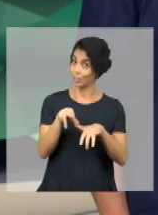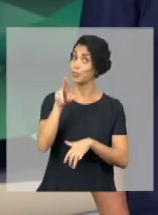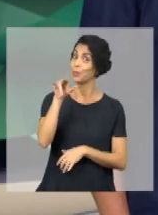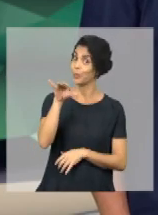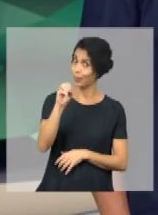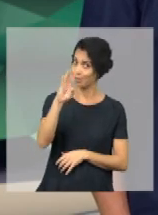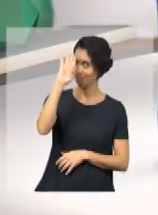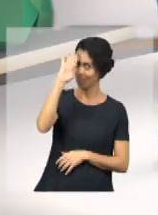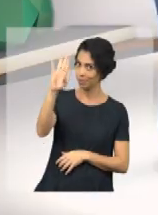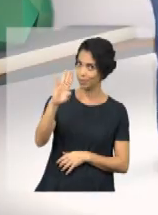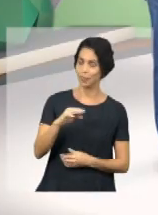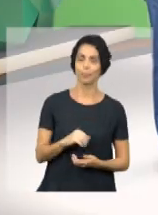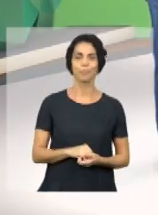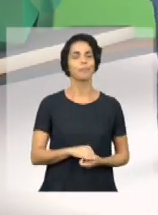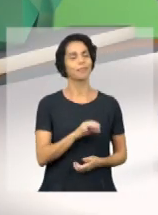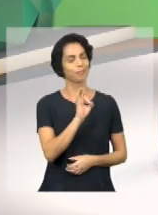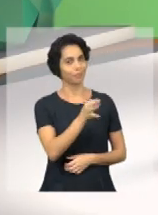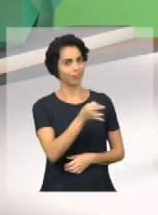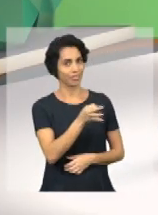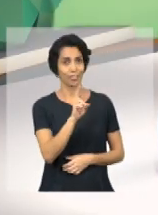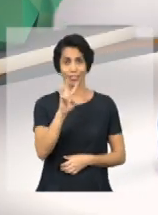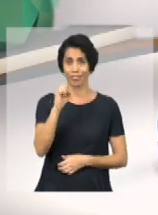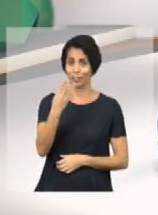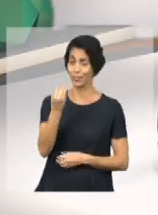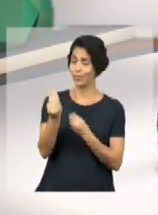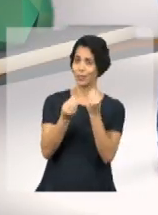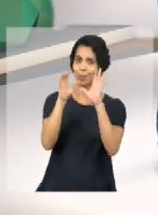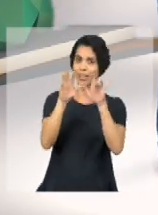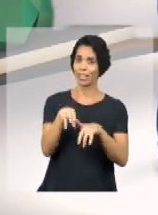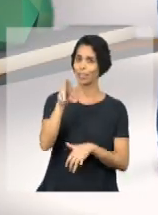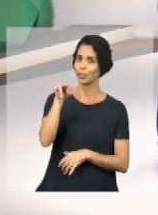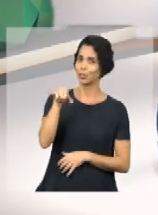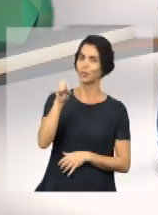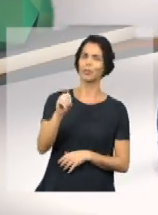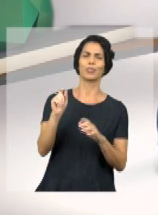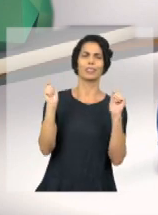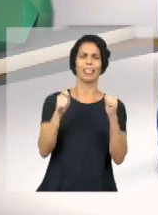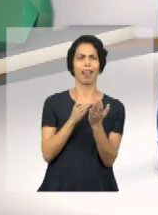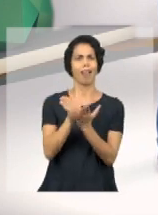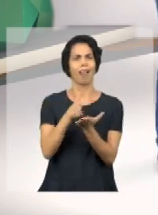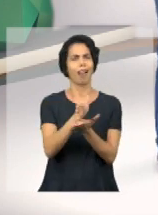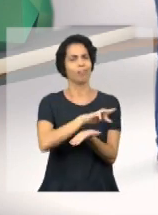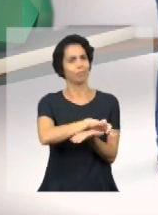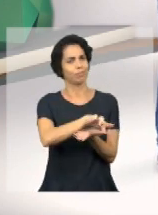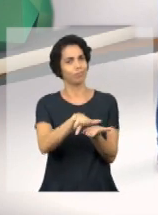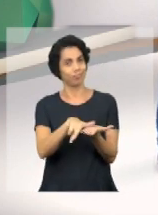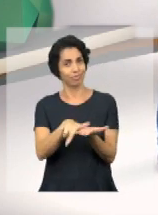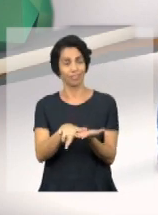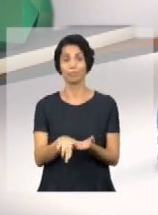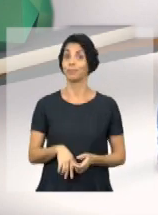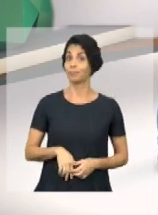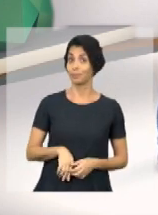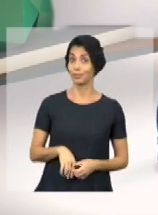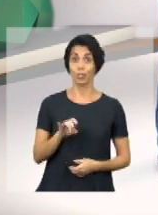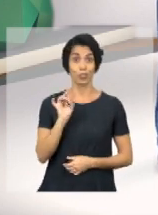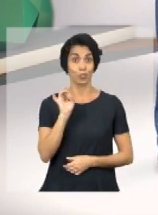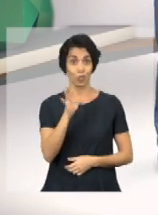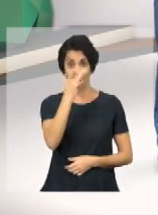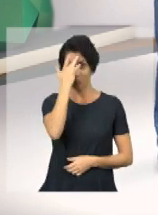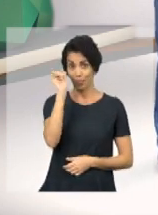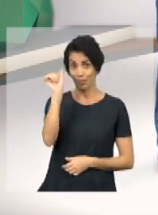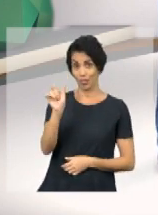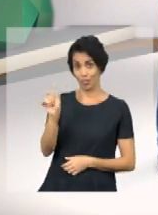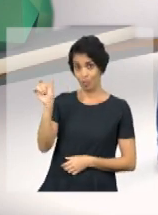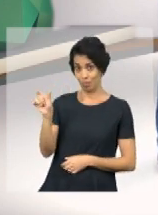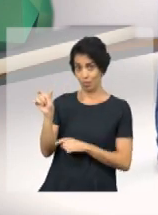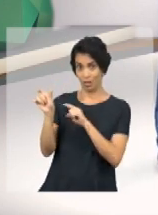Cadastro Único. É isso aí. Viu só como o Cadastro Único serve para um monte de coisas? Mas não é só para o beneficiário